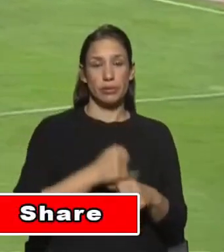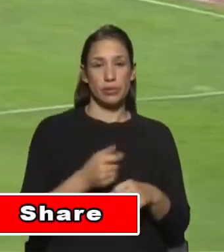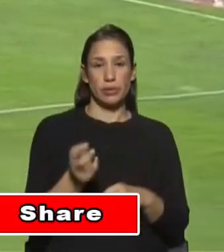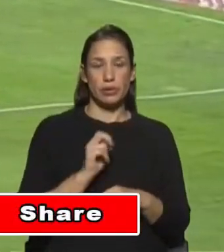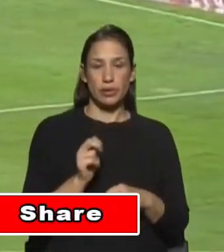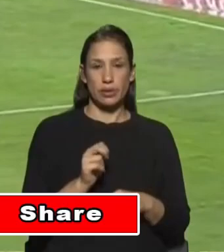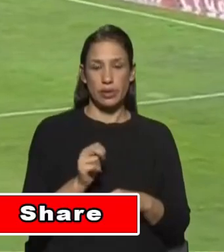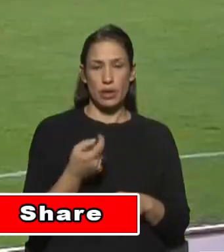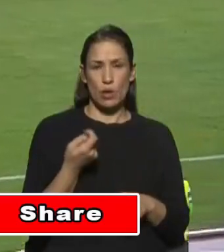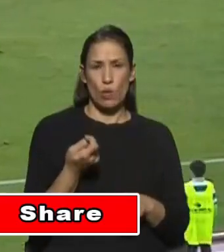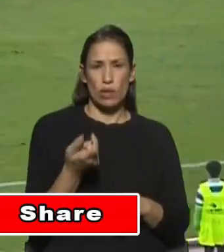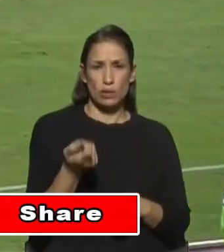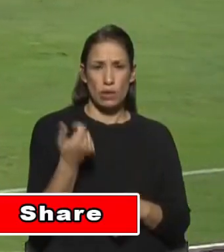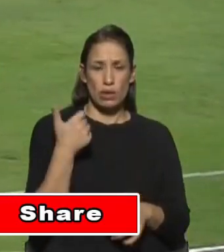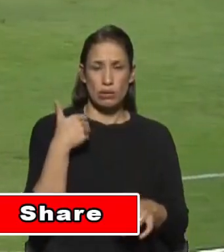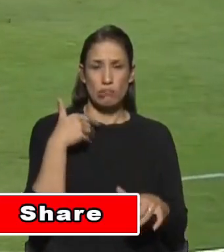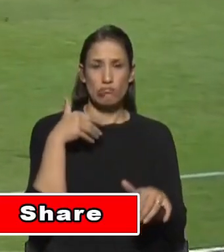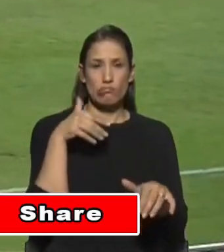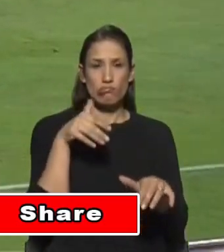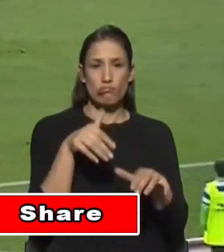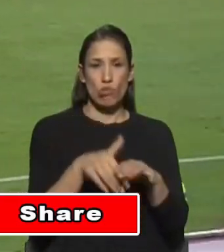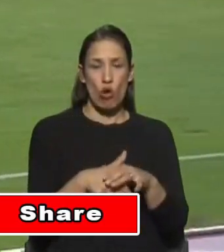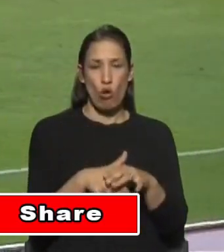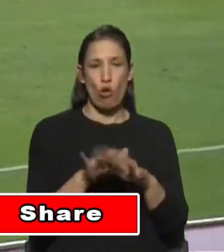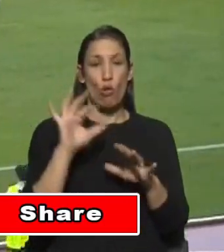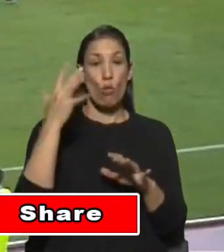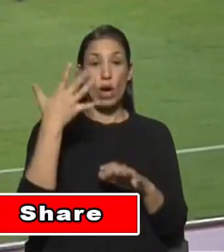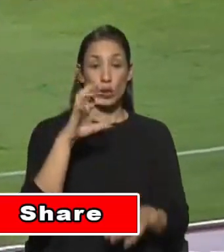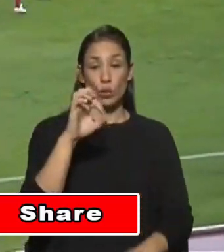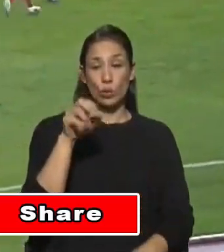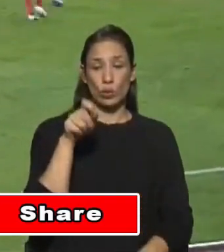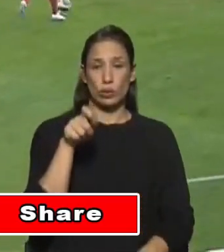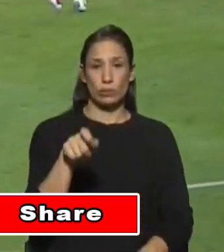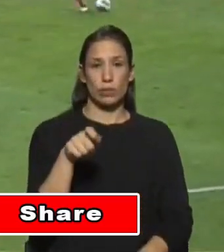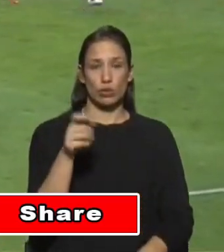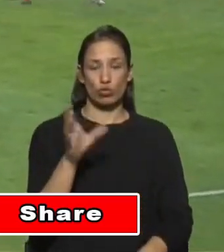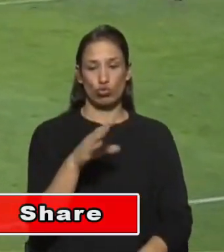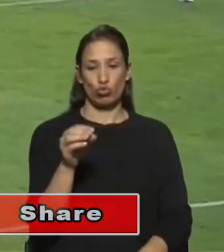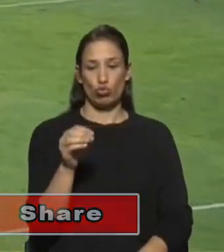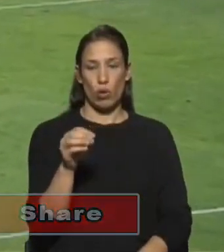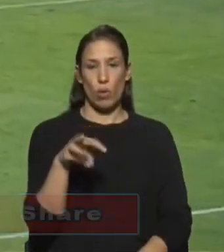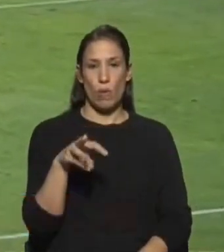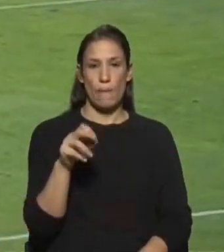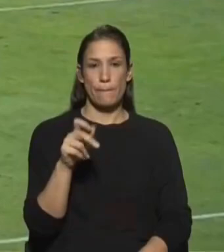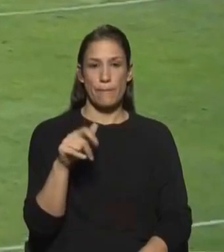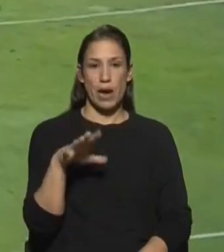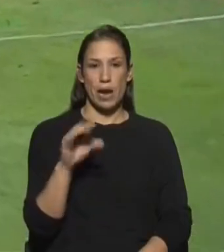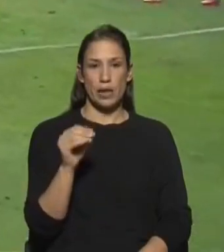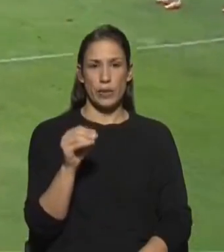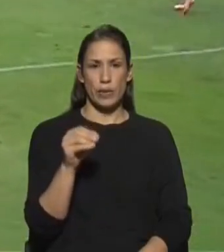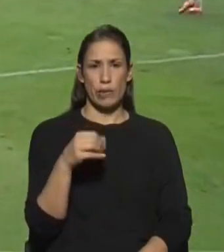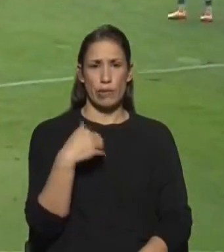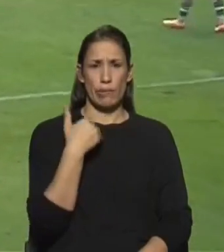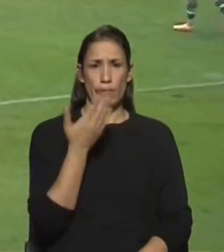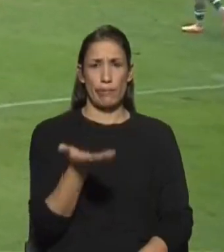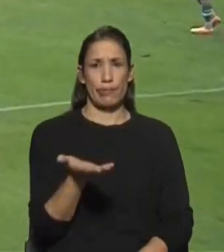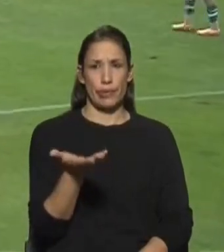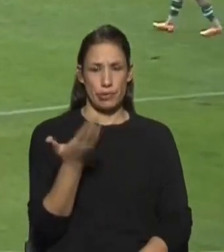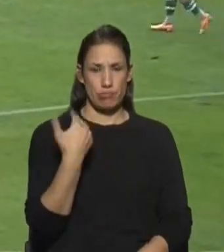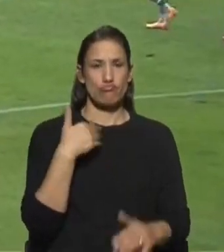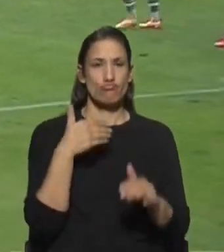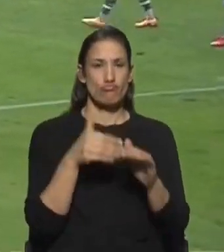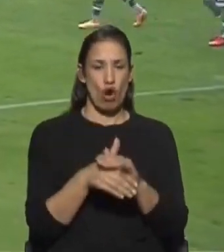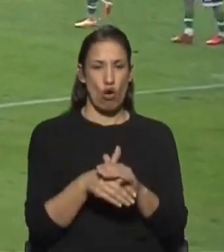perto de marcar. Golo que apareceu aos 8 minutos. João Mário com nota artística a fazer o primeiro